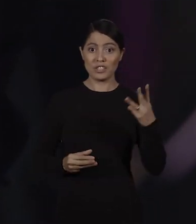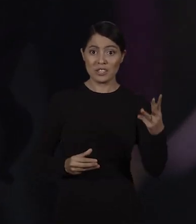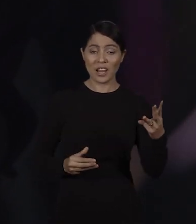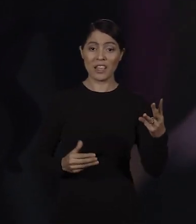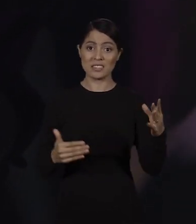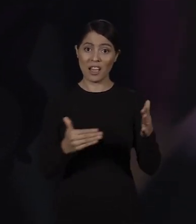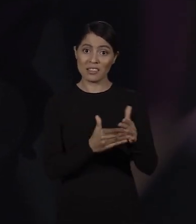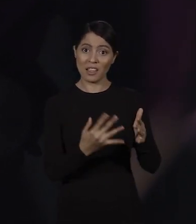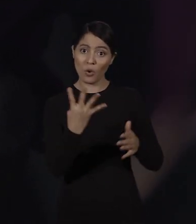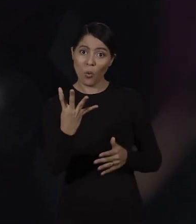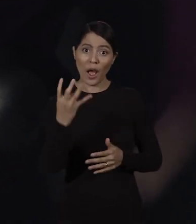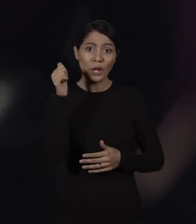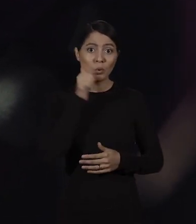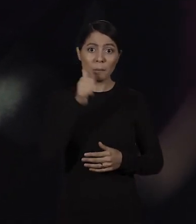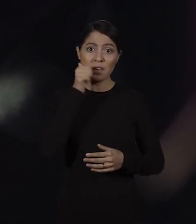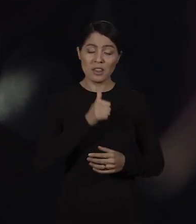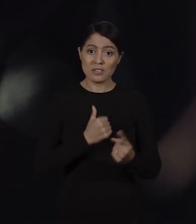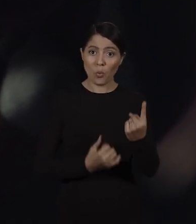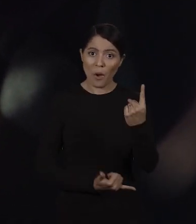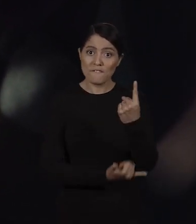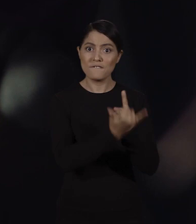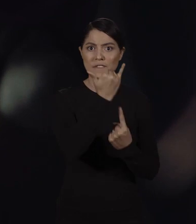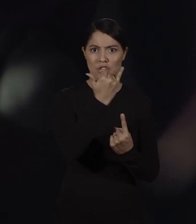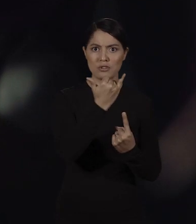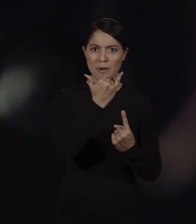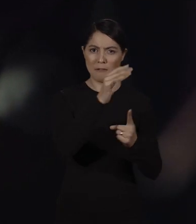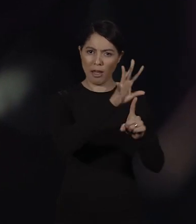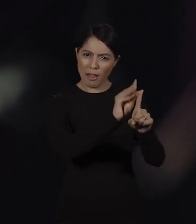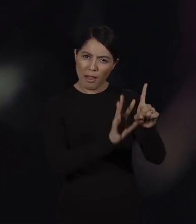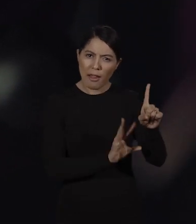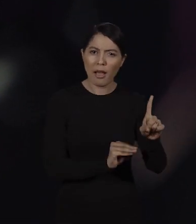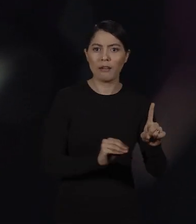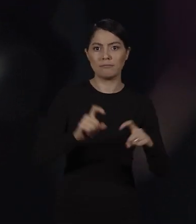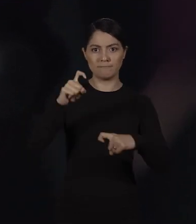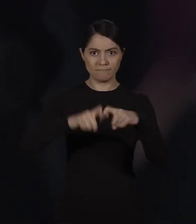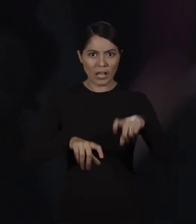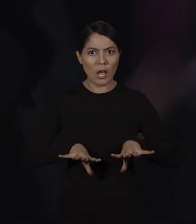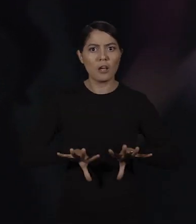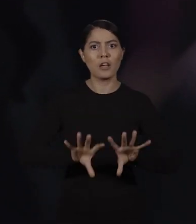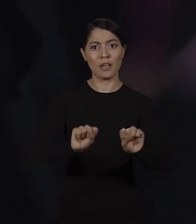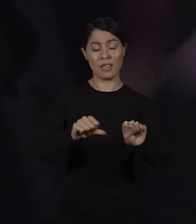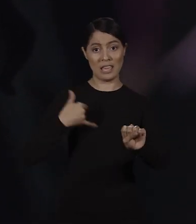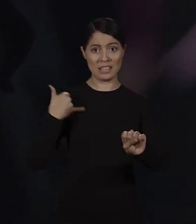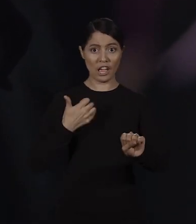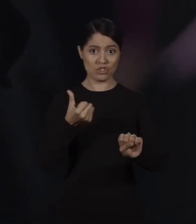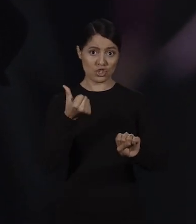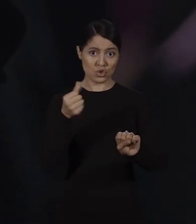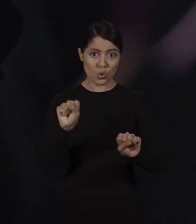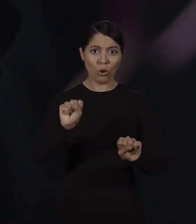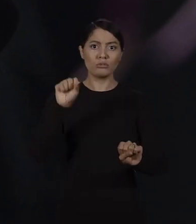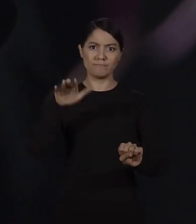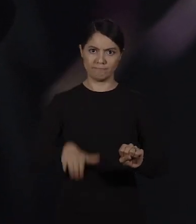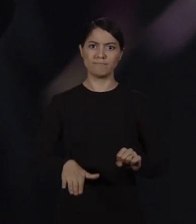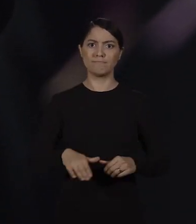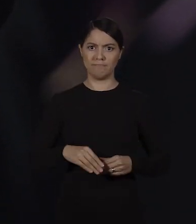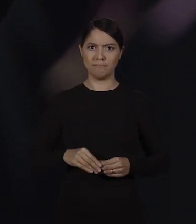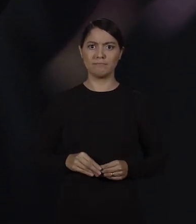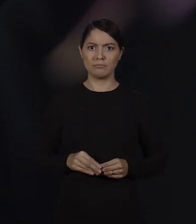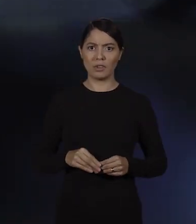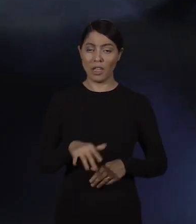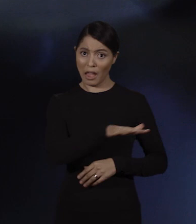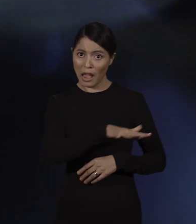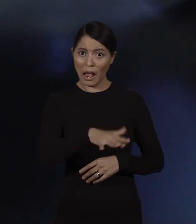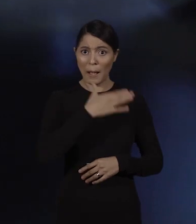Uma em cada três a quatro meninas será vítima de abuso ou exploração sexual antes dos 18